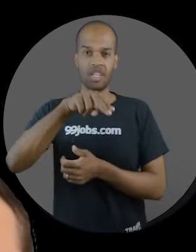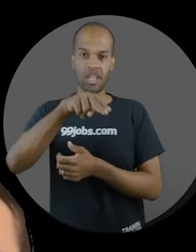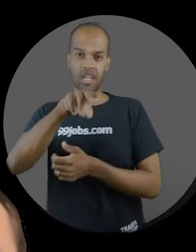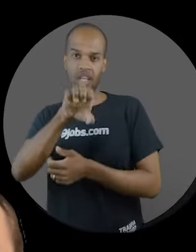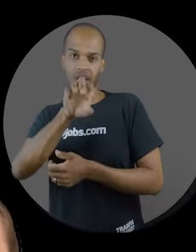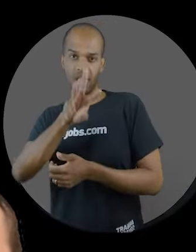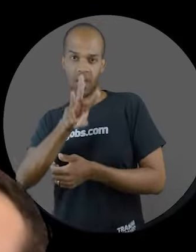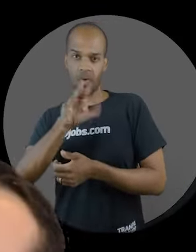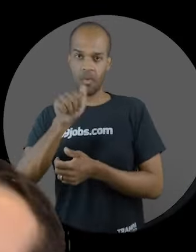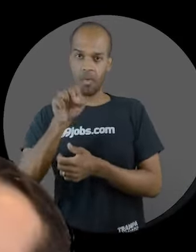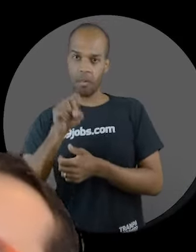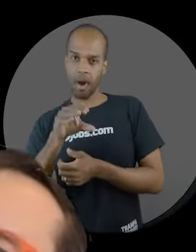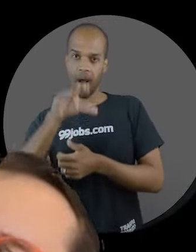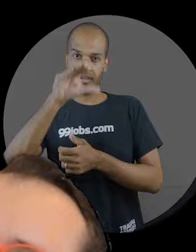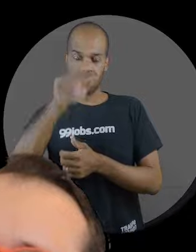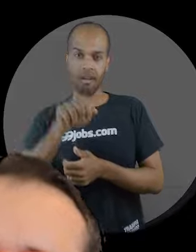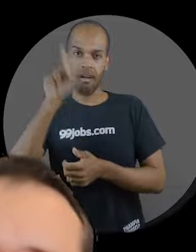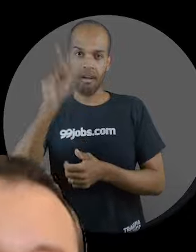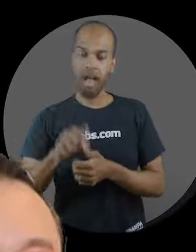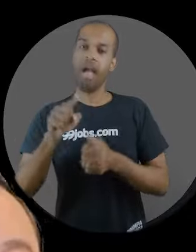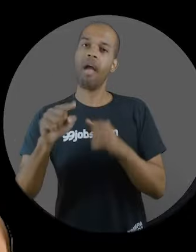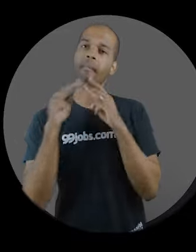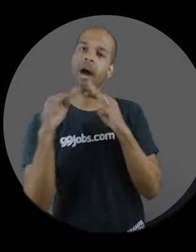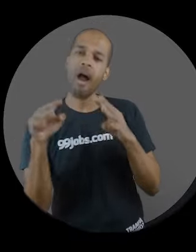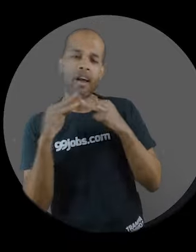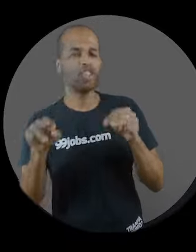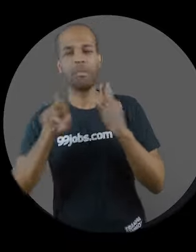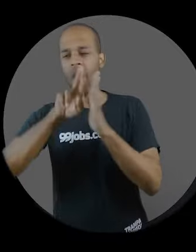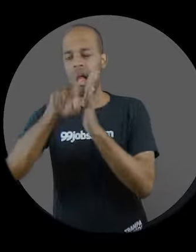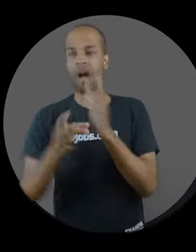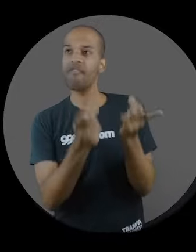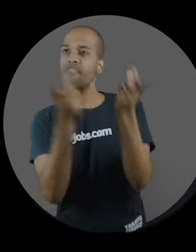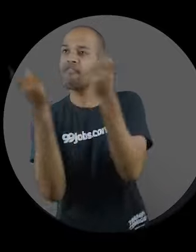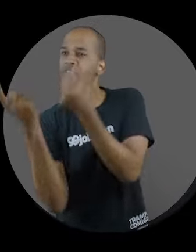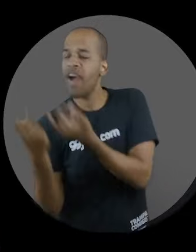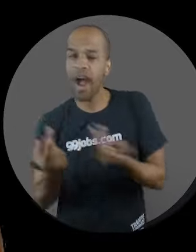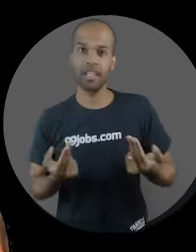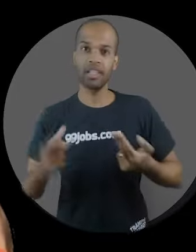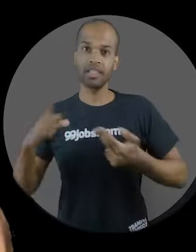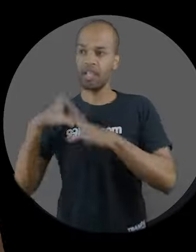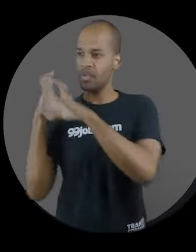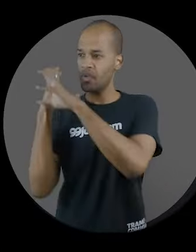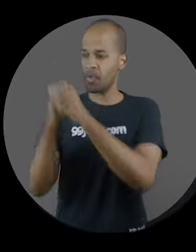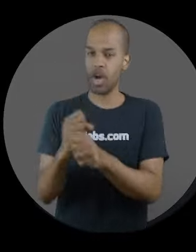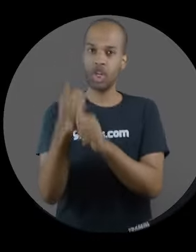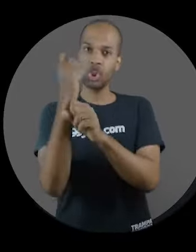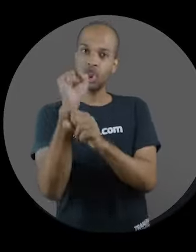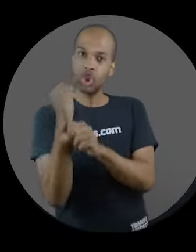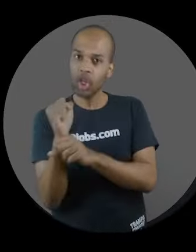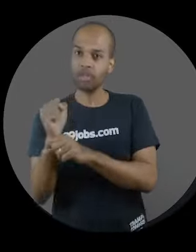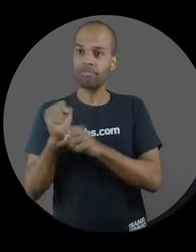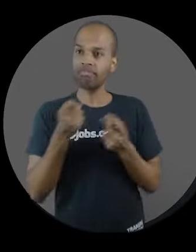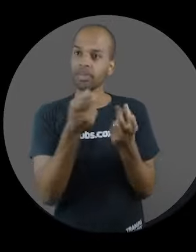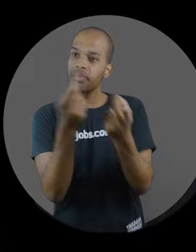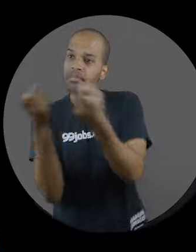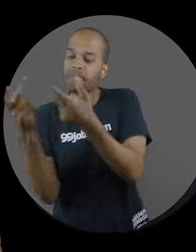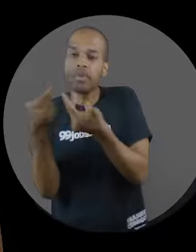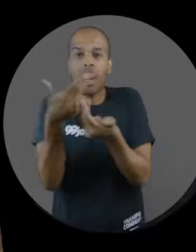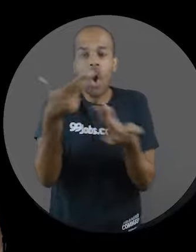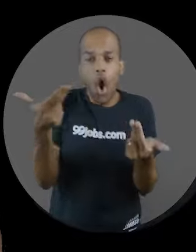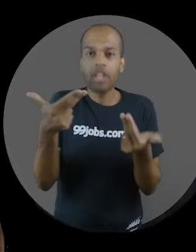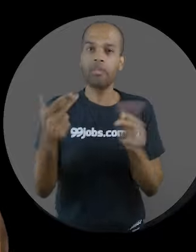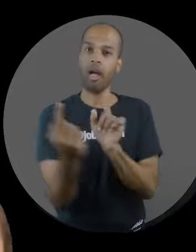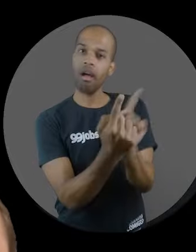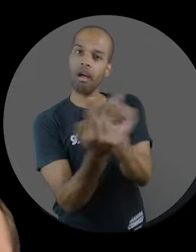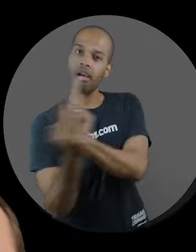Basca é um hub de soluções de marketing, trade marketing e vendas. Estão há mais de 18 anos fornecendo ferramentas para mais de 150